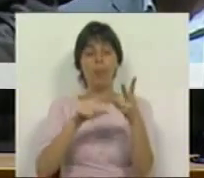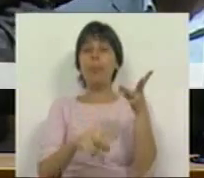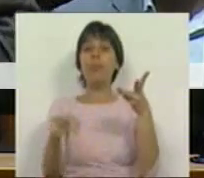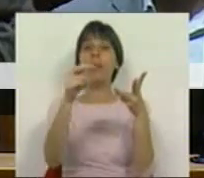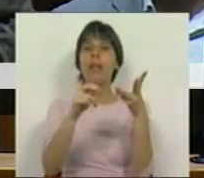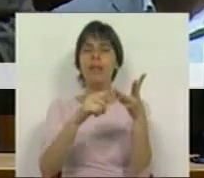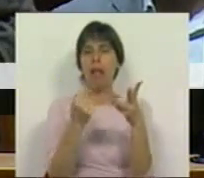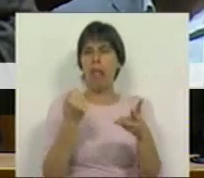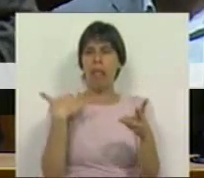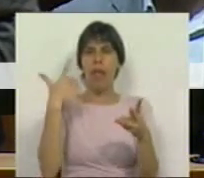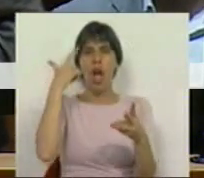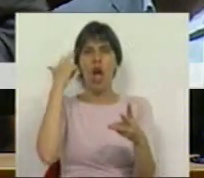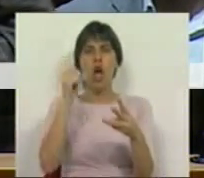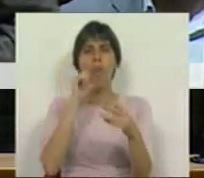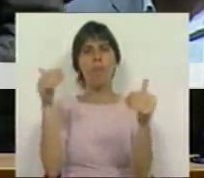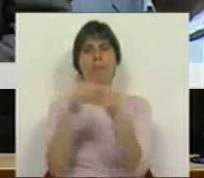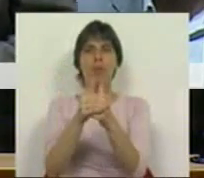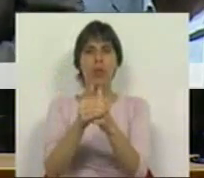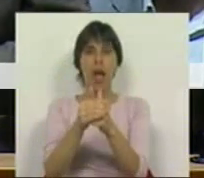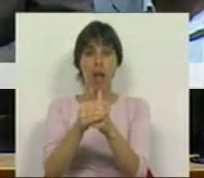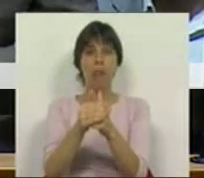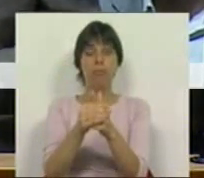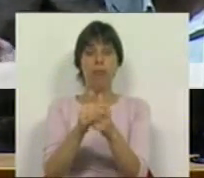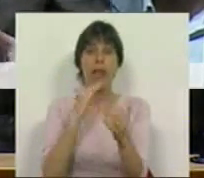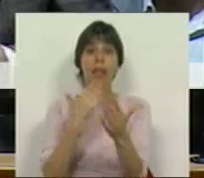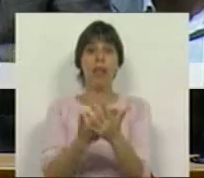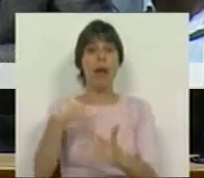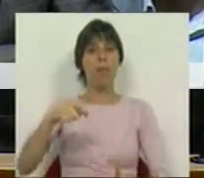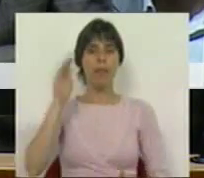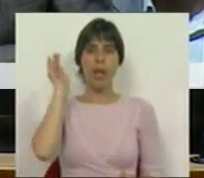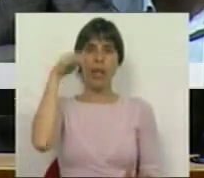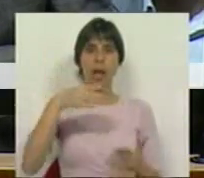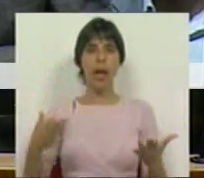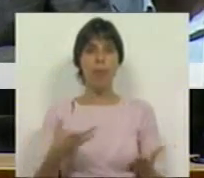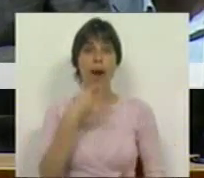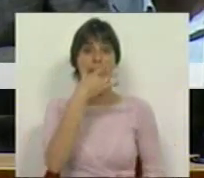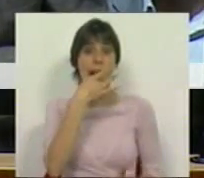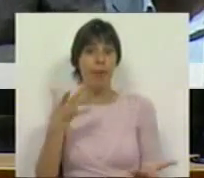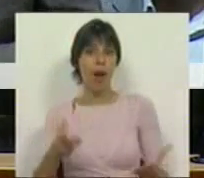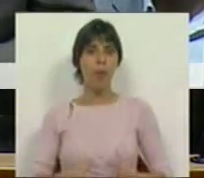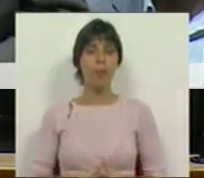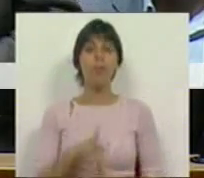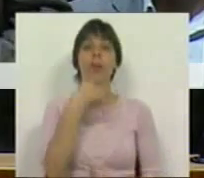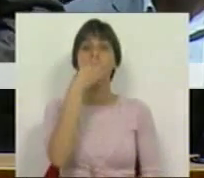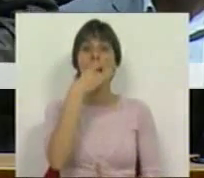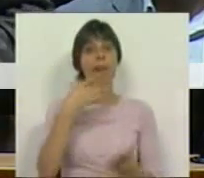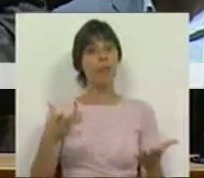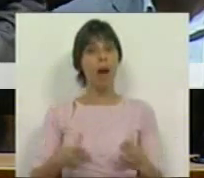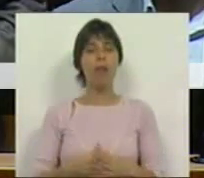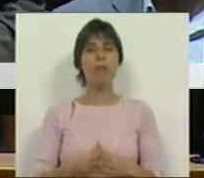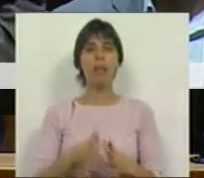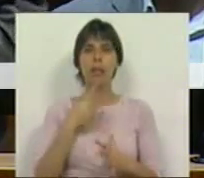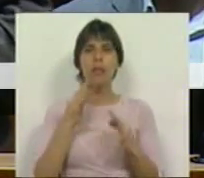terceiro e mais recente golpe mortal no Governo, dado pelo Presidente da República, Cavagos Silva. Cavagos Silva